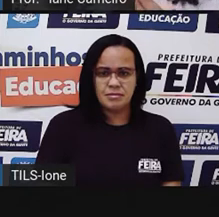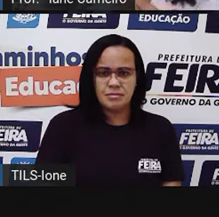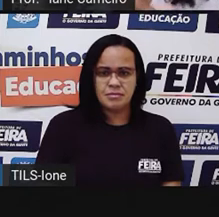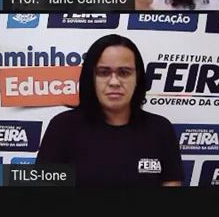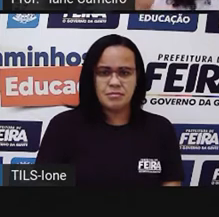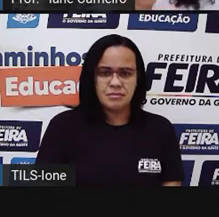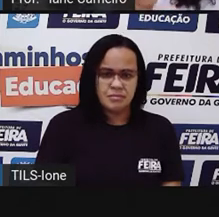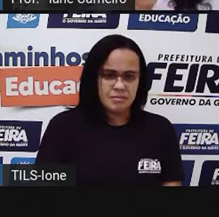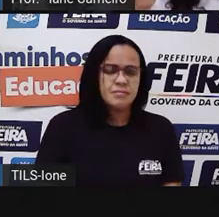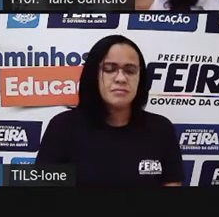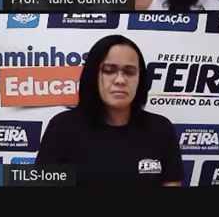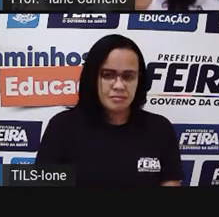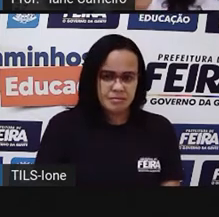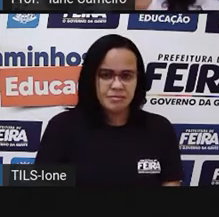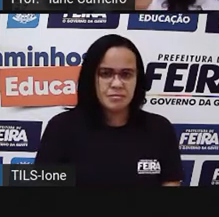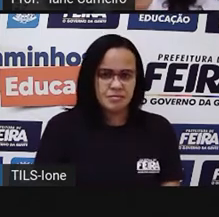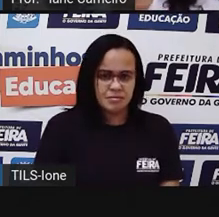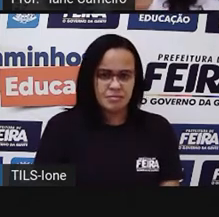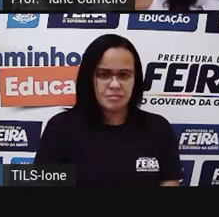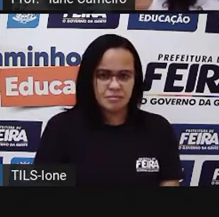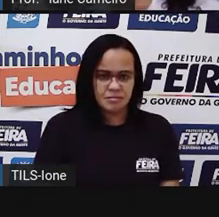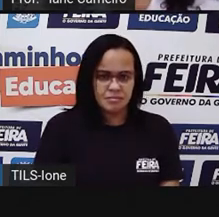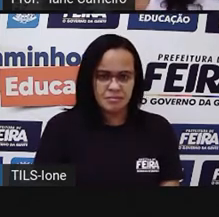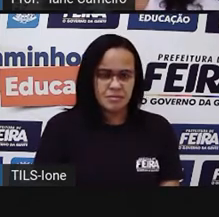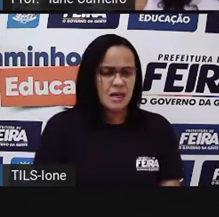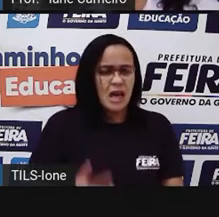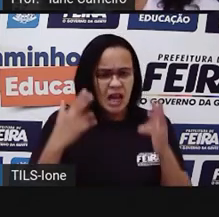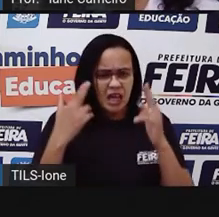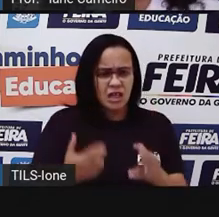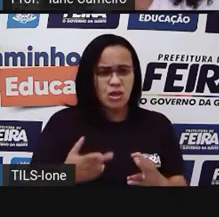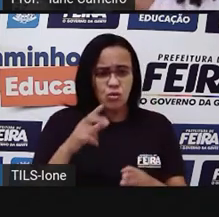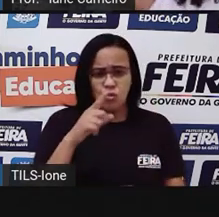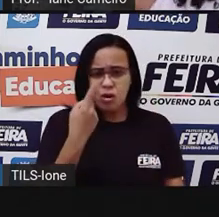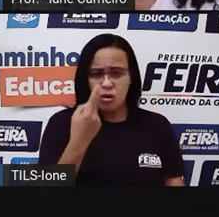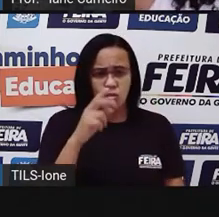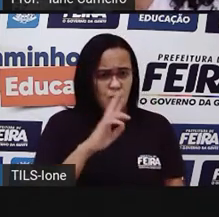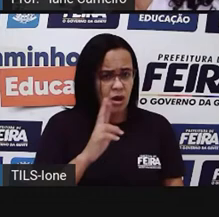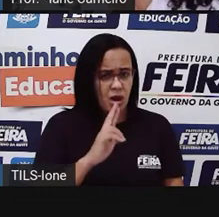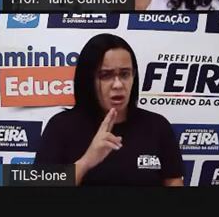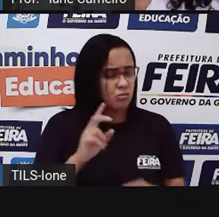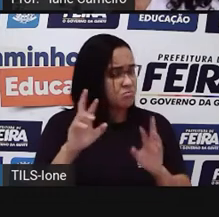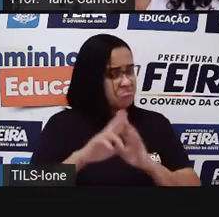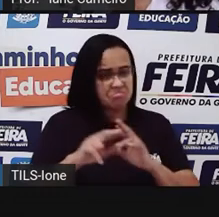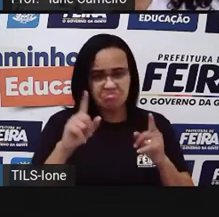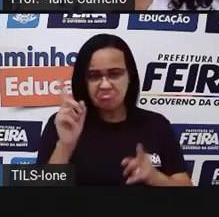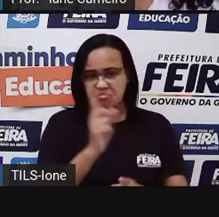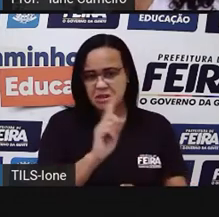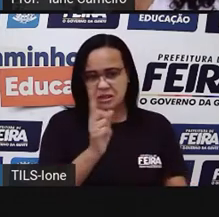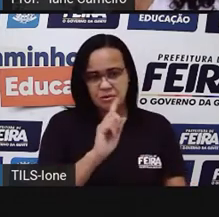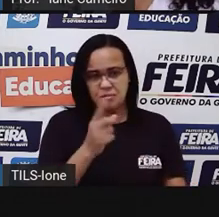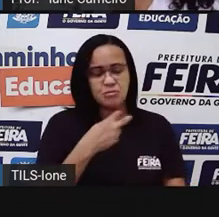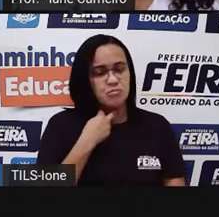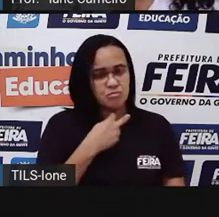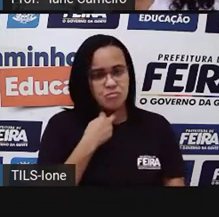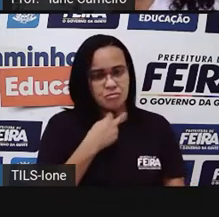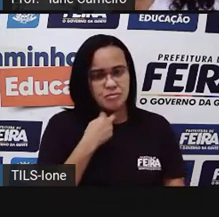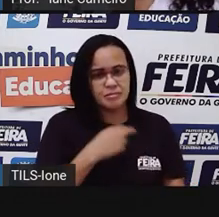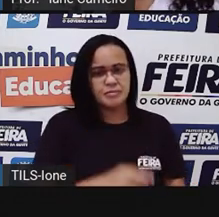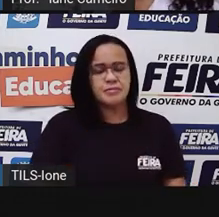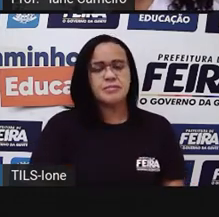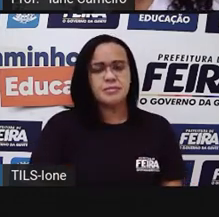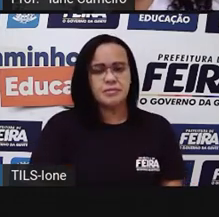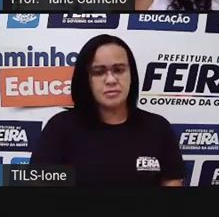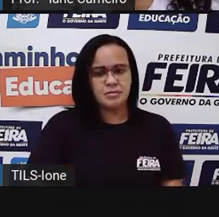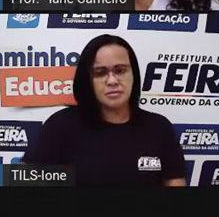60 centavos. É a mesma coisa dessa moeda aqui de 1 real? Não é. Então, não pode ser ela. Vamos para o